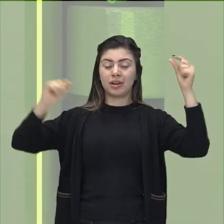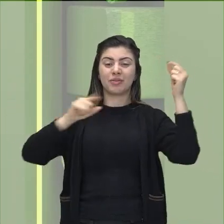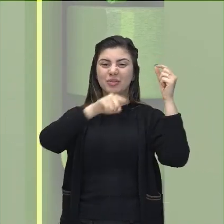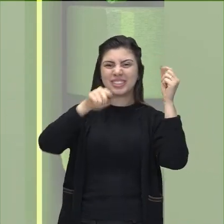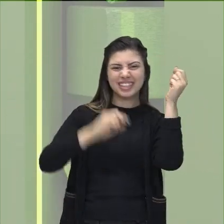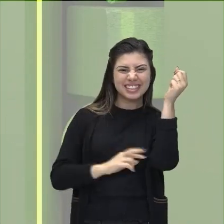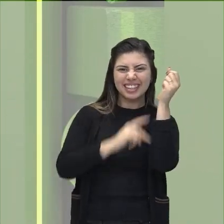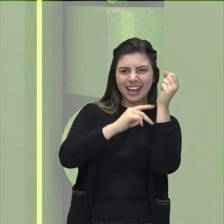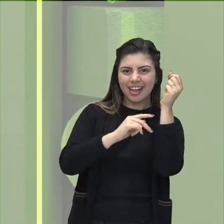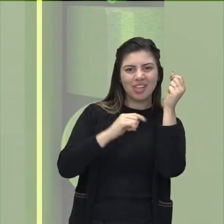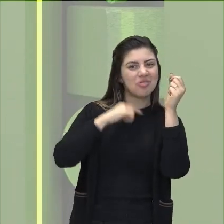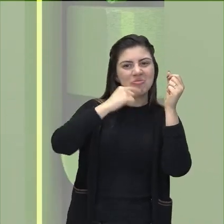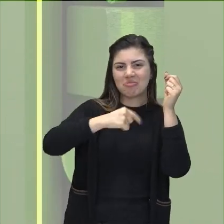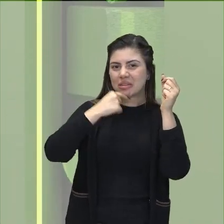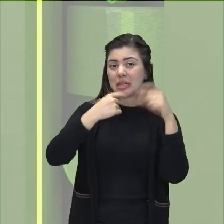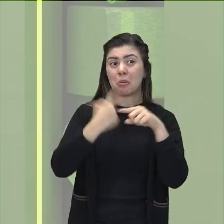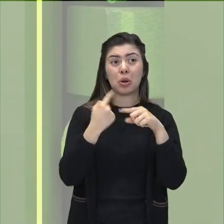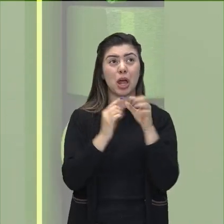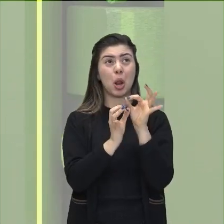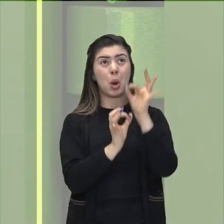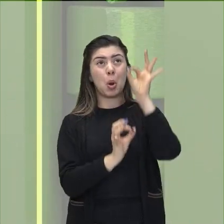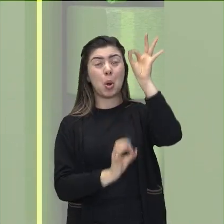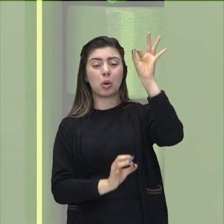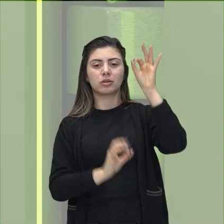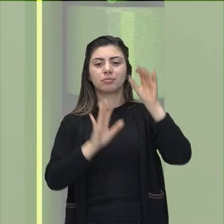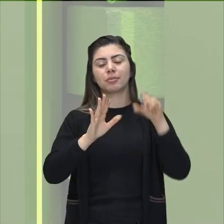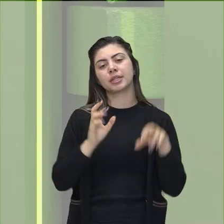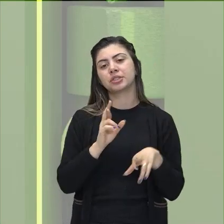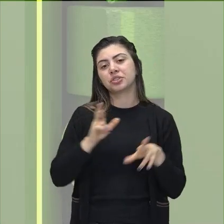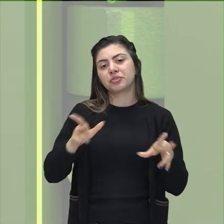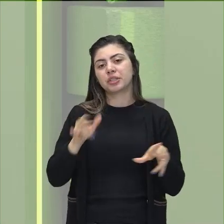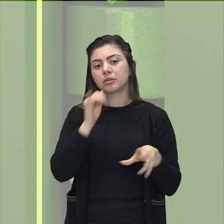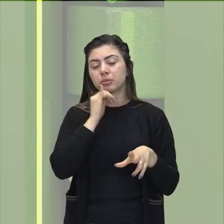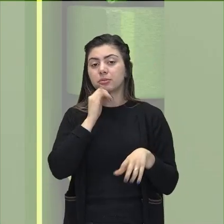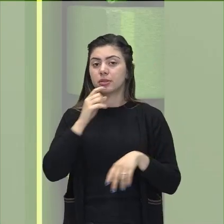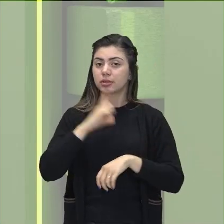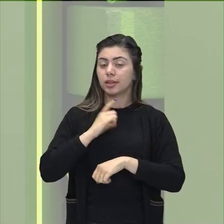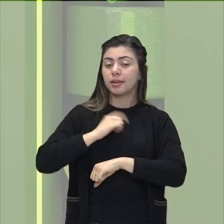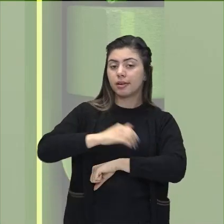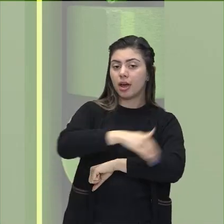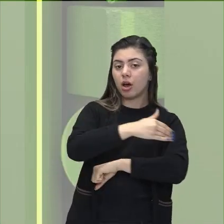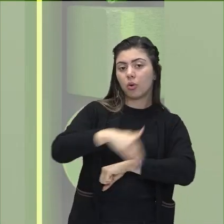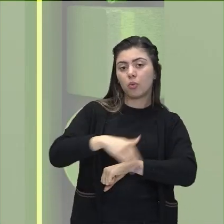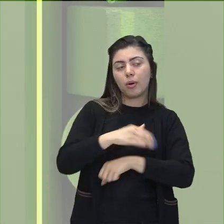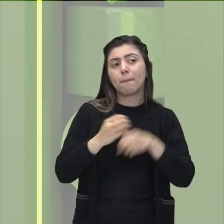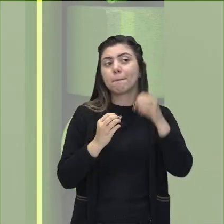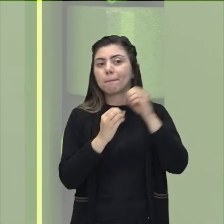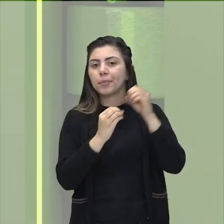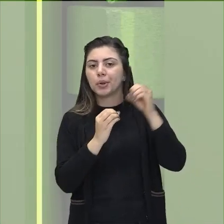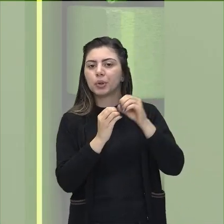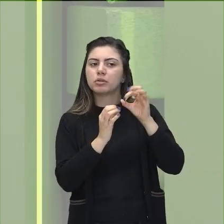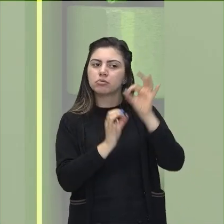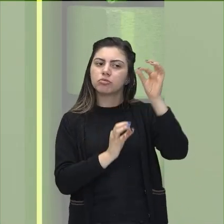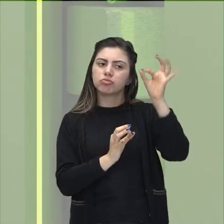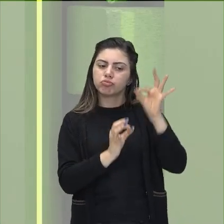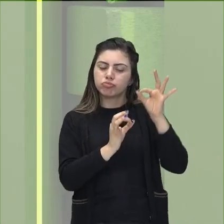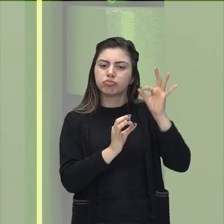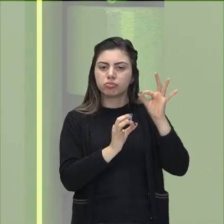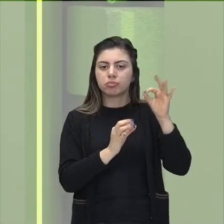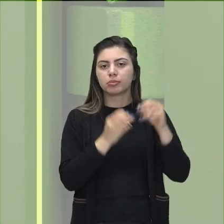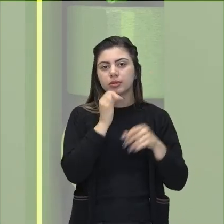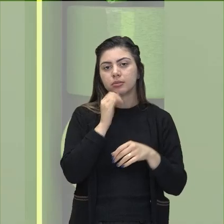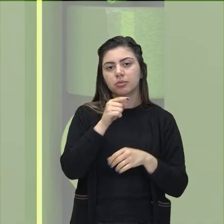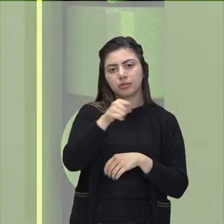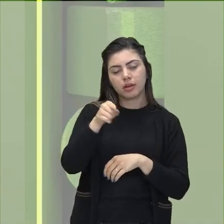comum. Diferentemente daqueles fios que estão passando ali na rua, tá, pessoal? Aquele fio que está passando na sua rua, na rua dessa casa,